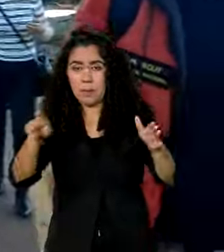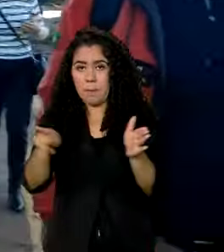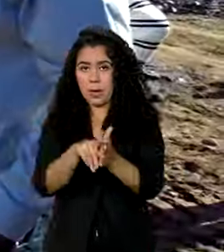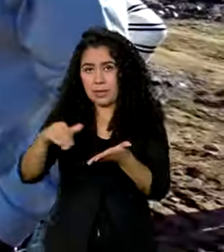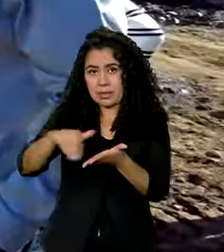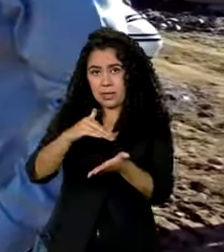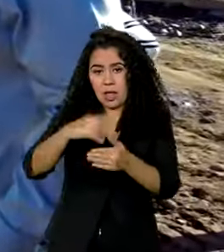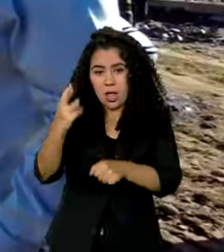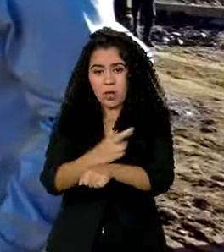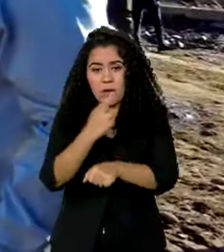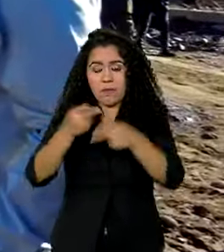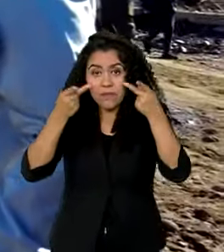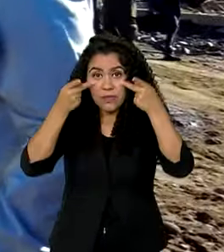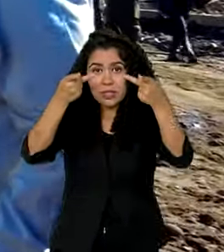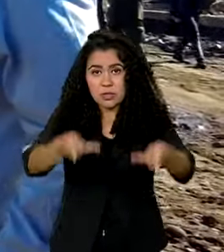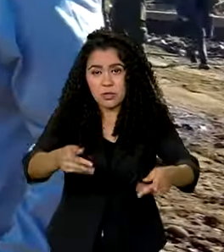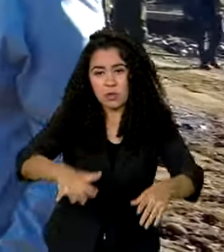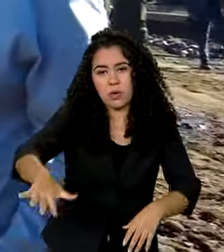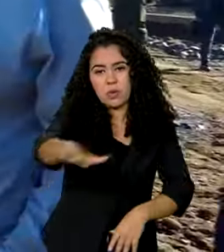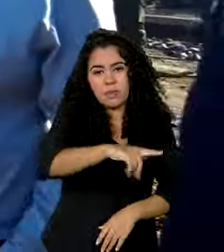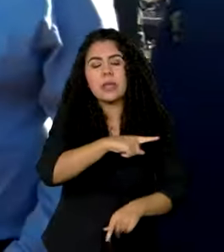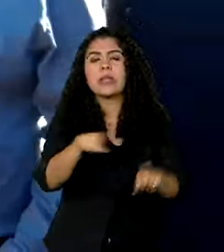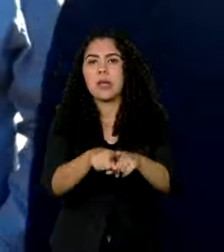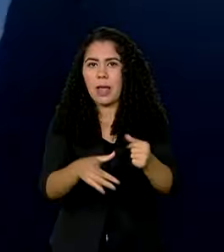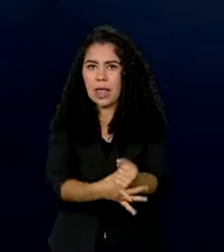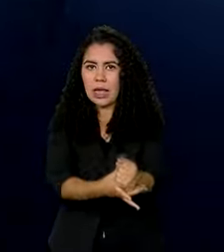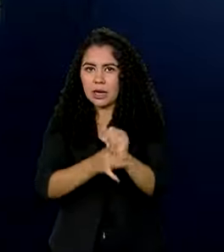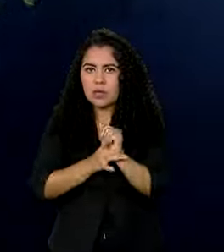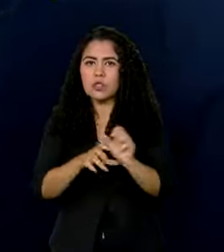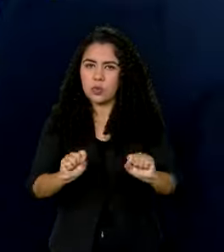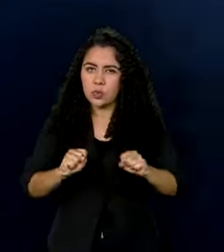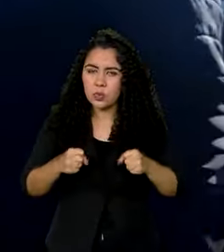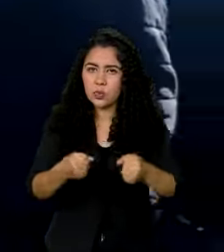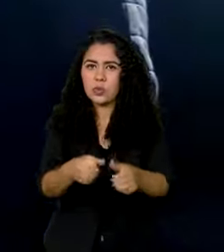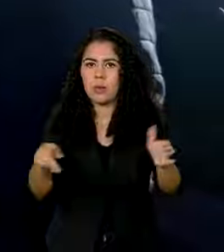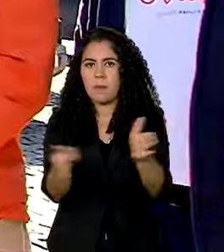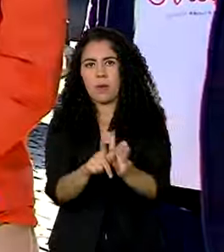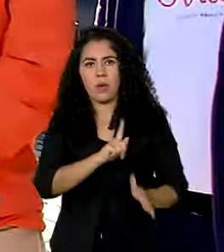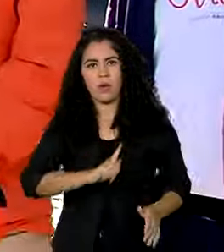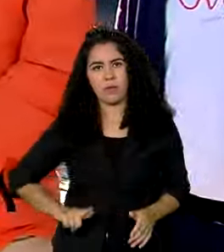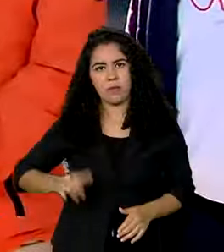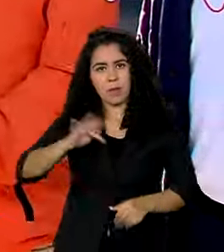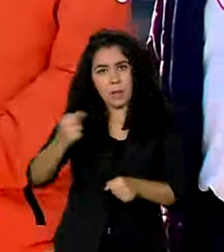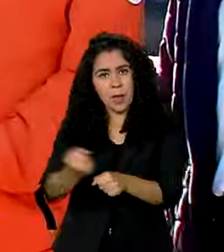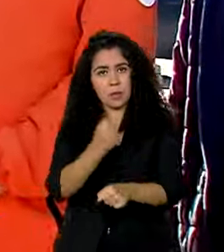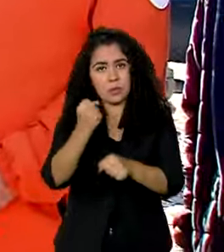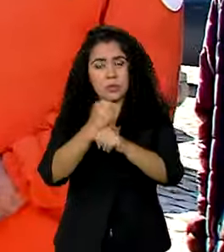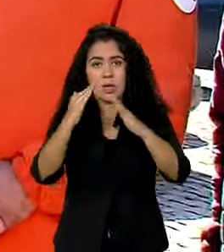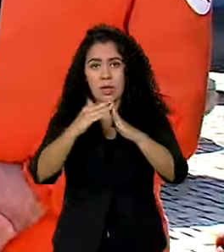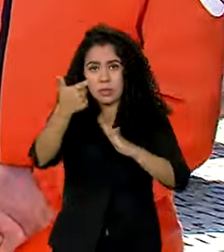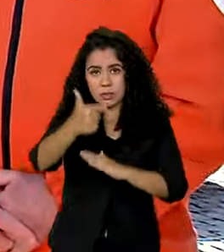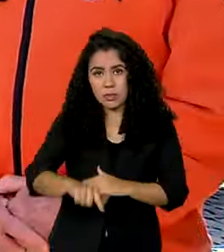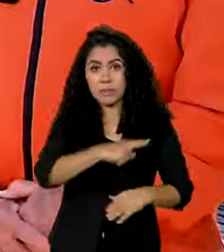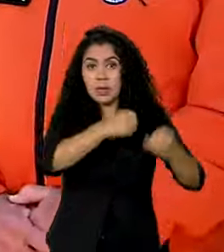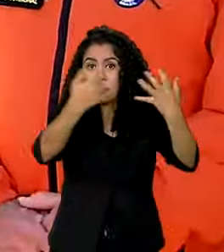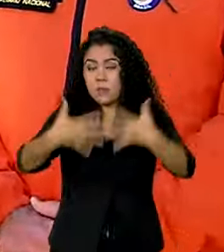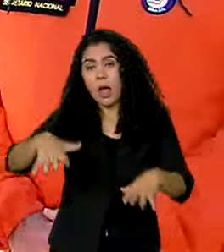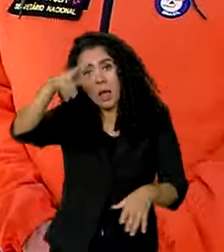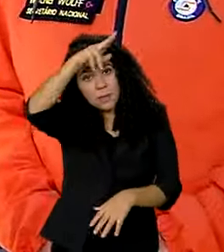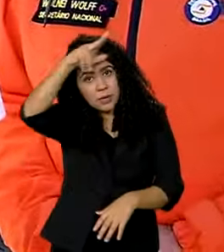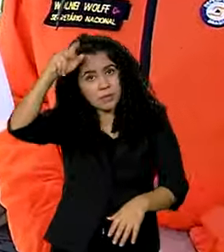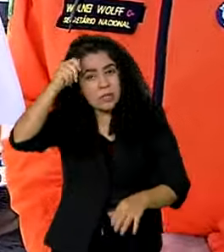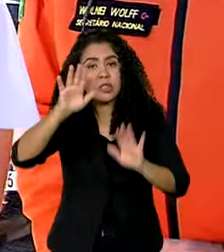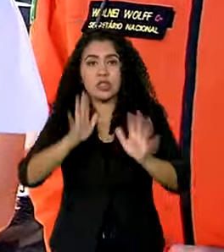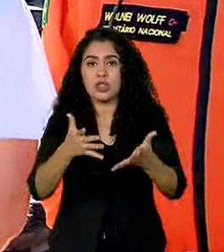atingida. Paulo Pimenta garantiu o empenho do governo federal na reconstrução das casas. A prefeitura já adquiriu,